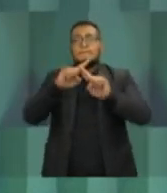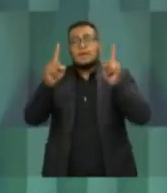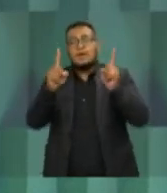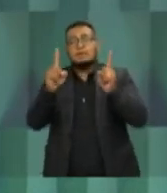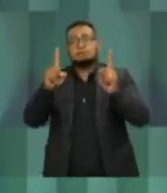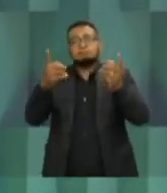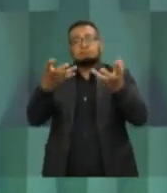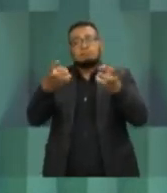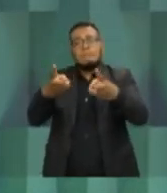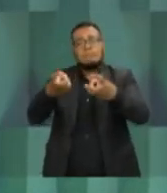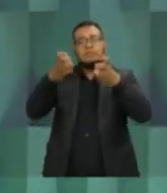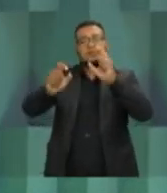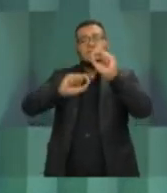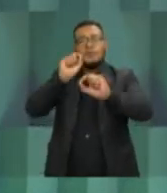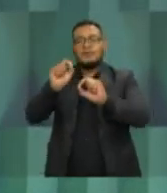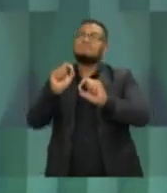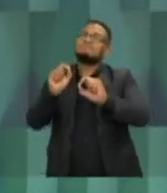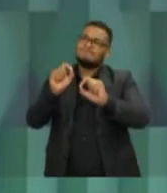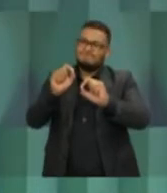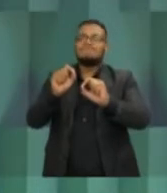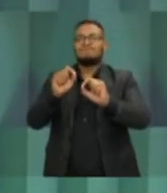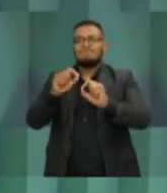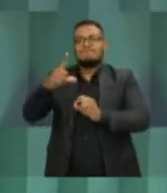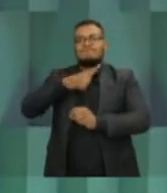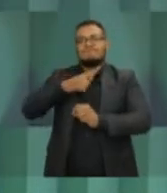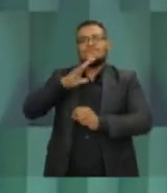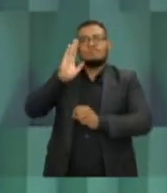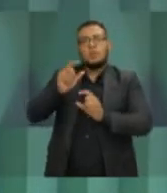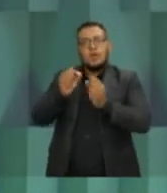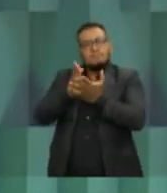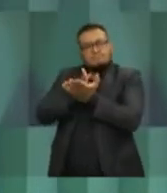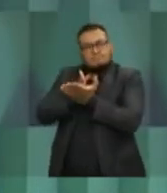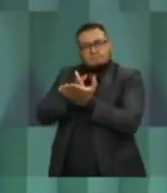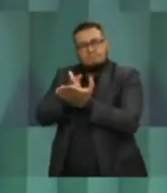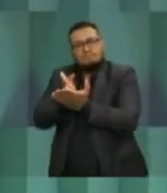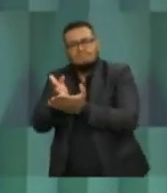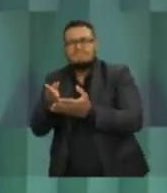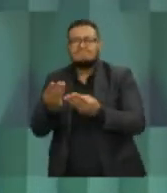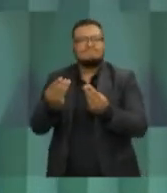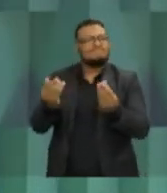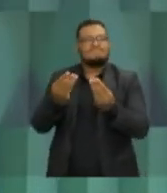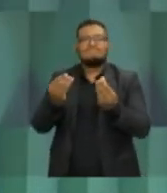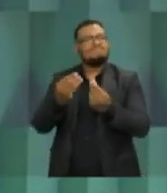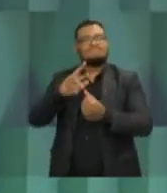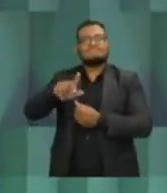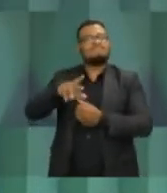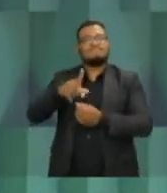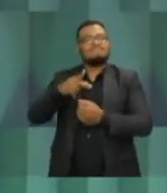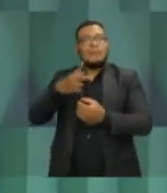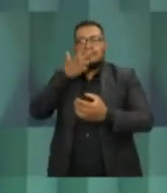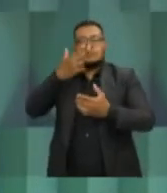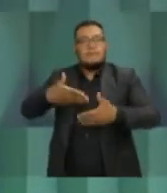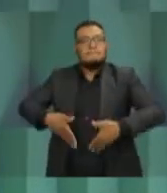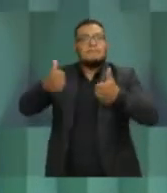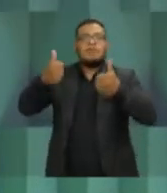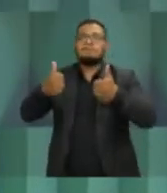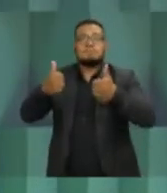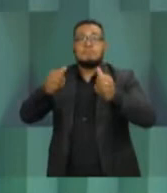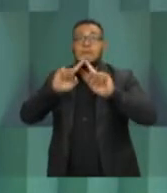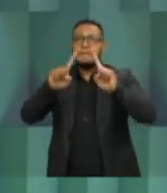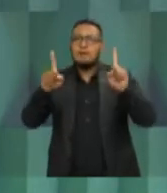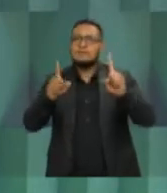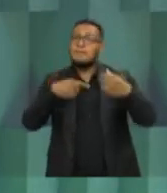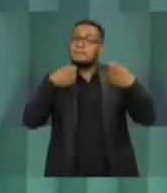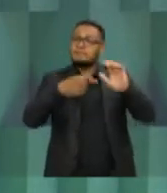percebemos, ainda com alguns preconceitos, que o caminho não foi dos melhores, a falta de experiência. nós temos que